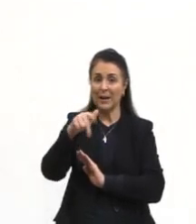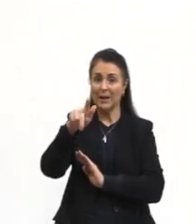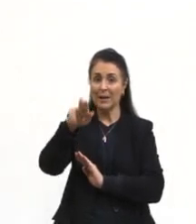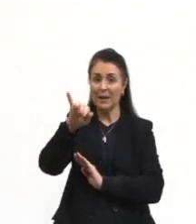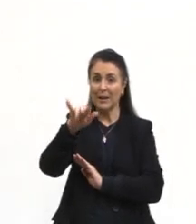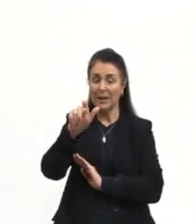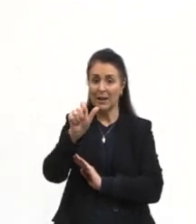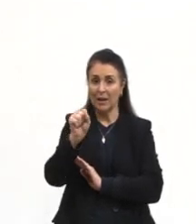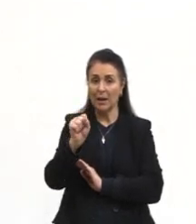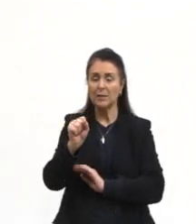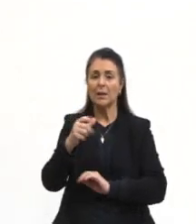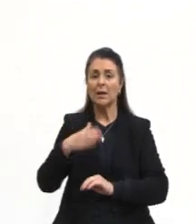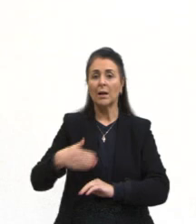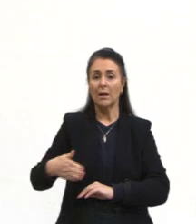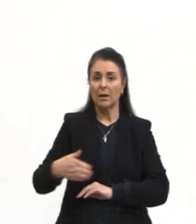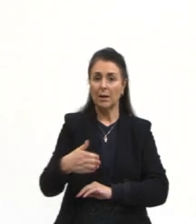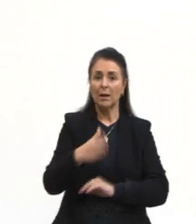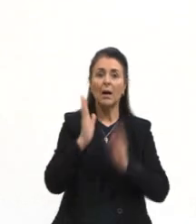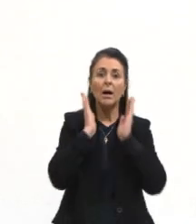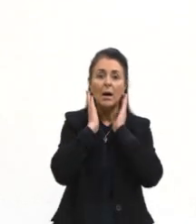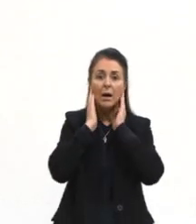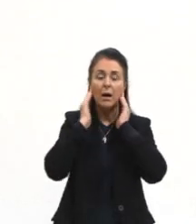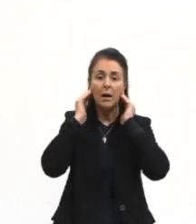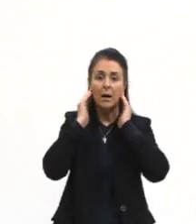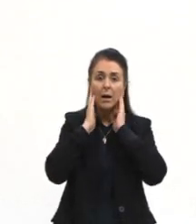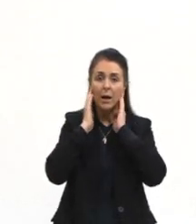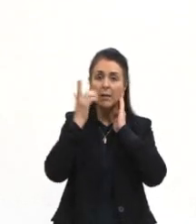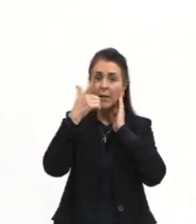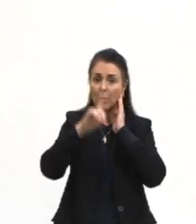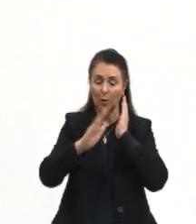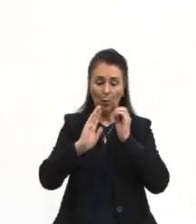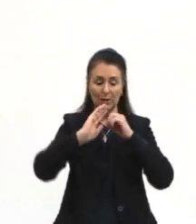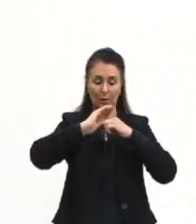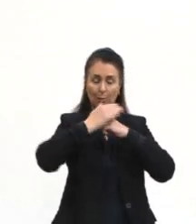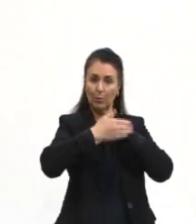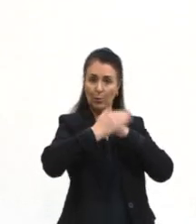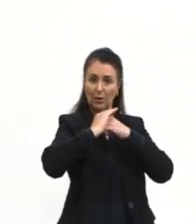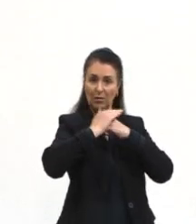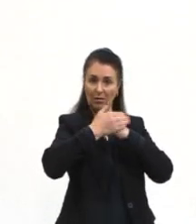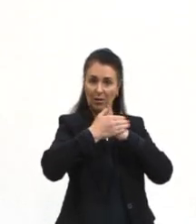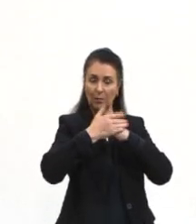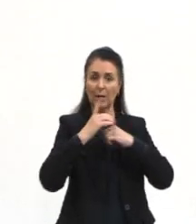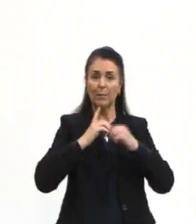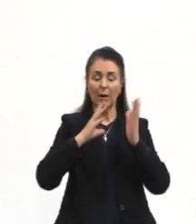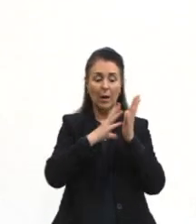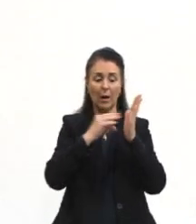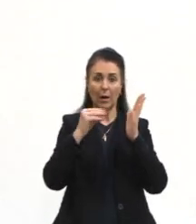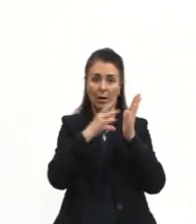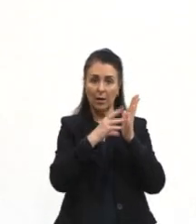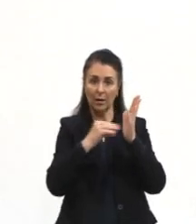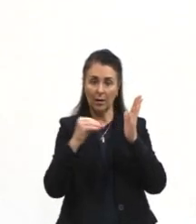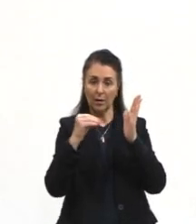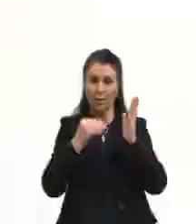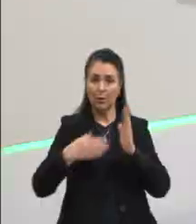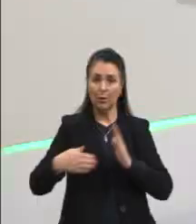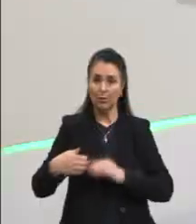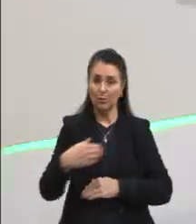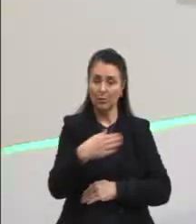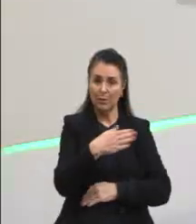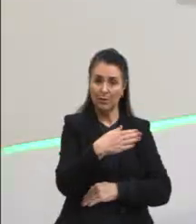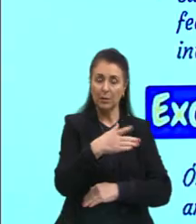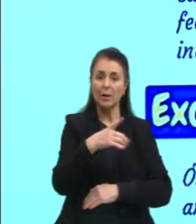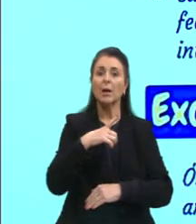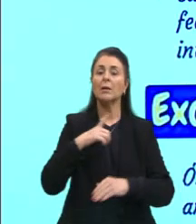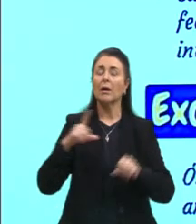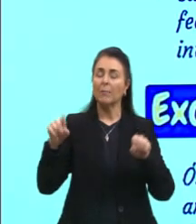peixes ósseos vão ter as branquias recobertas pelo opérculo. A reprodução nos peixes ósseos é através